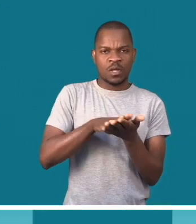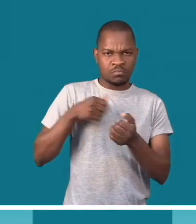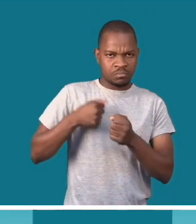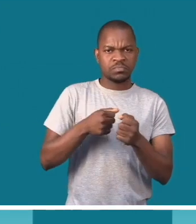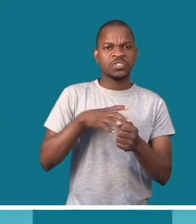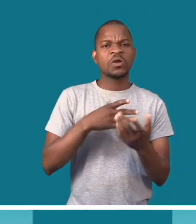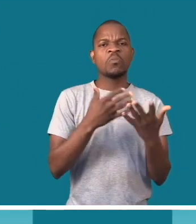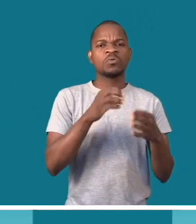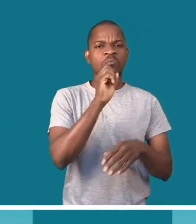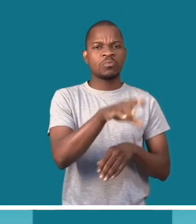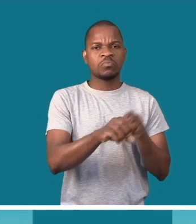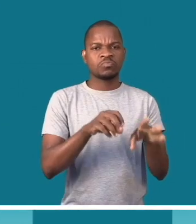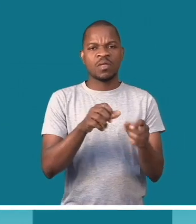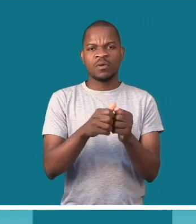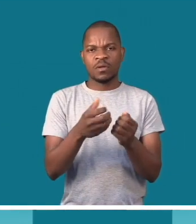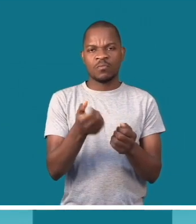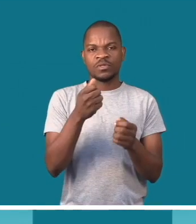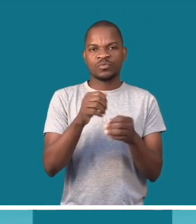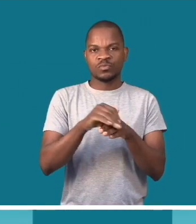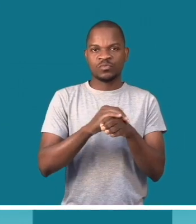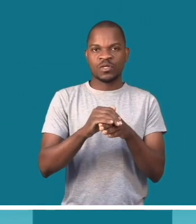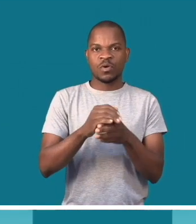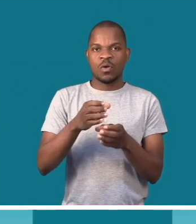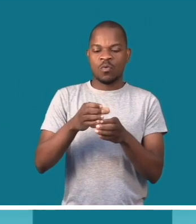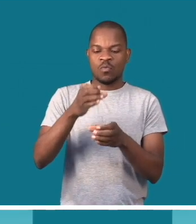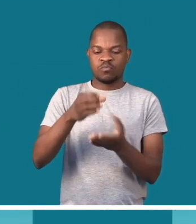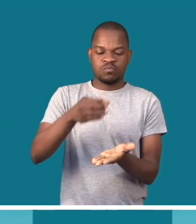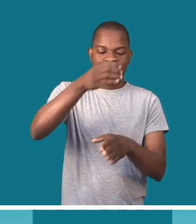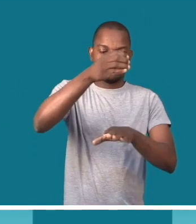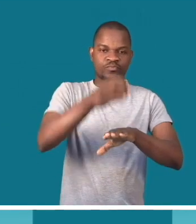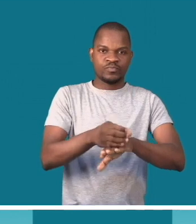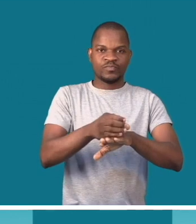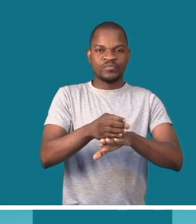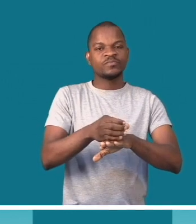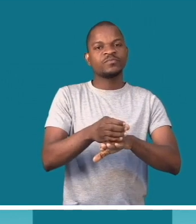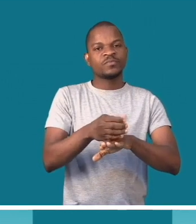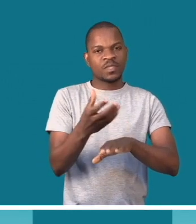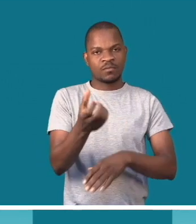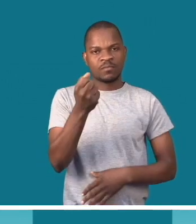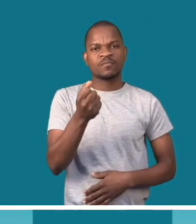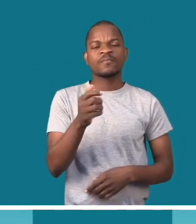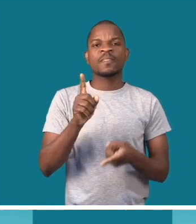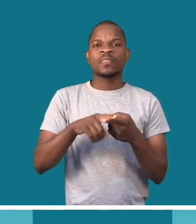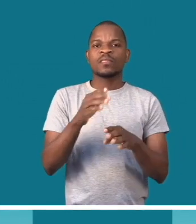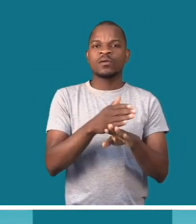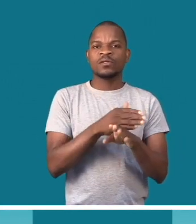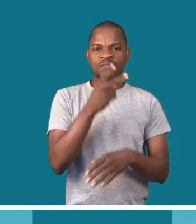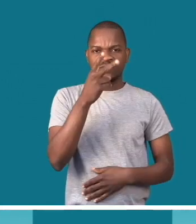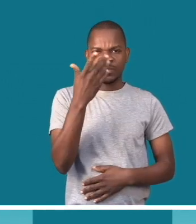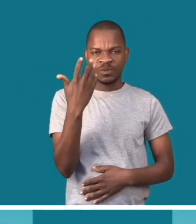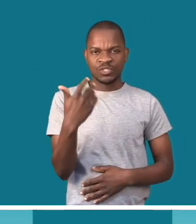sobrava. Isto pode servir de base, não é? Para copos, mas também vi, por acaso, num desses dias, assim,